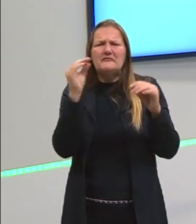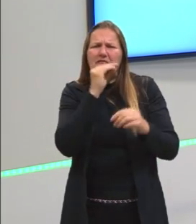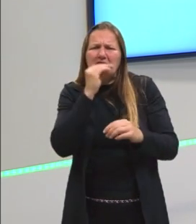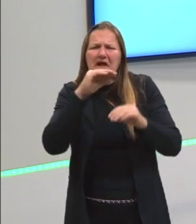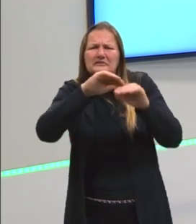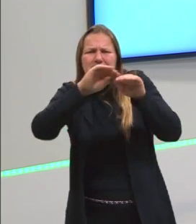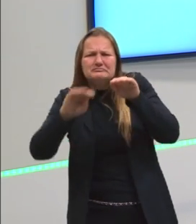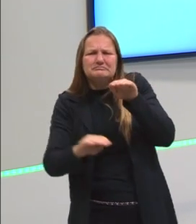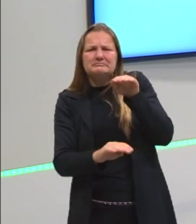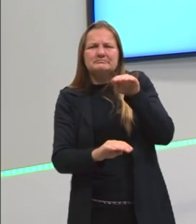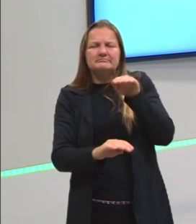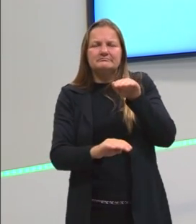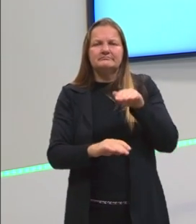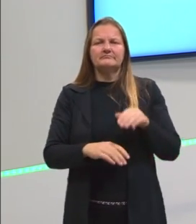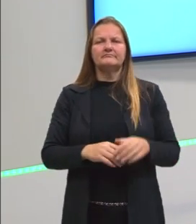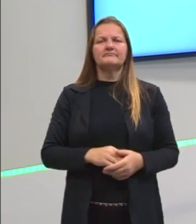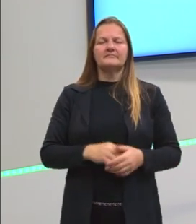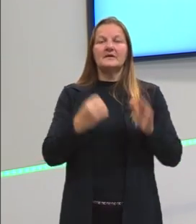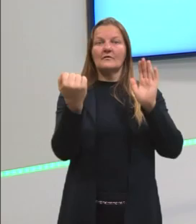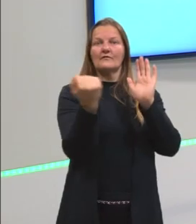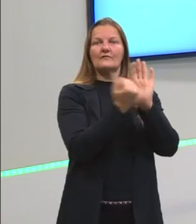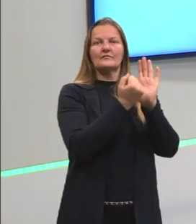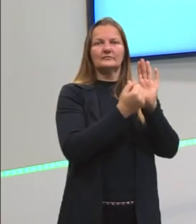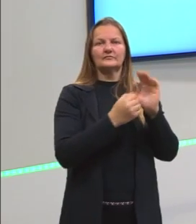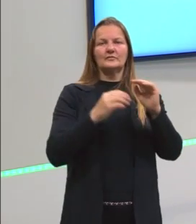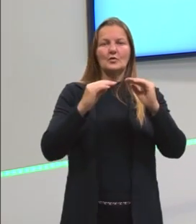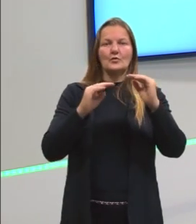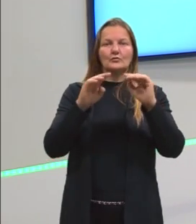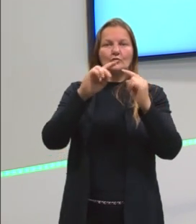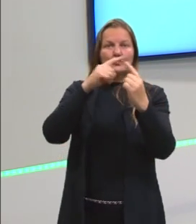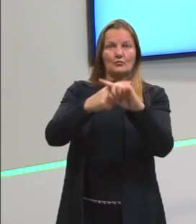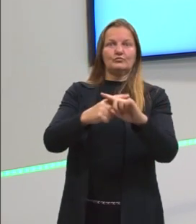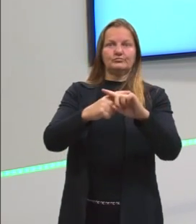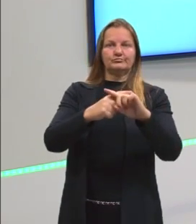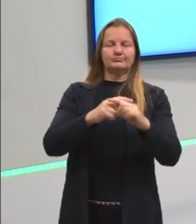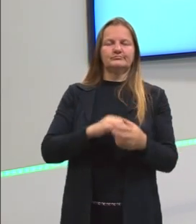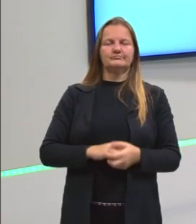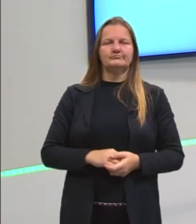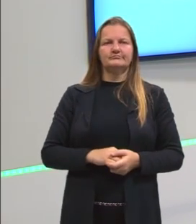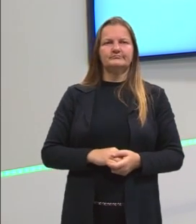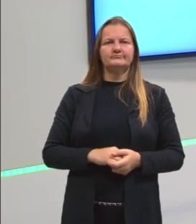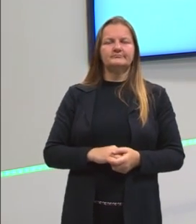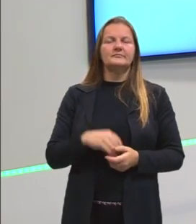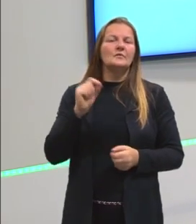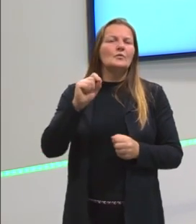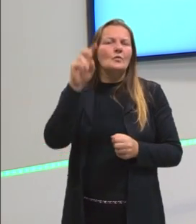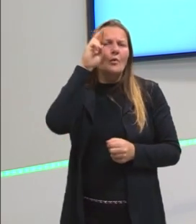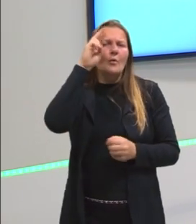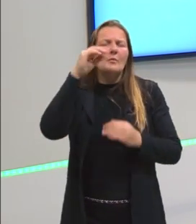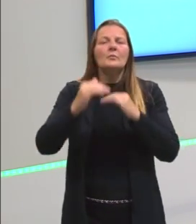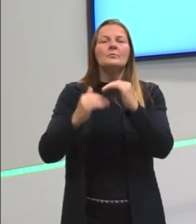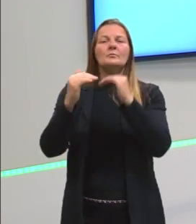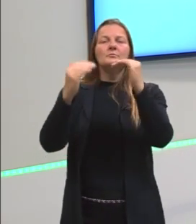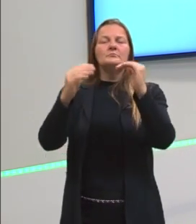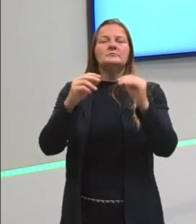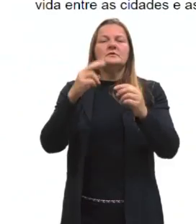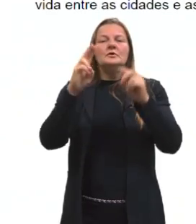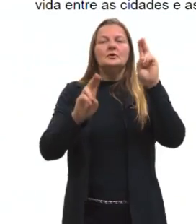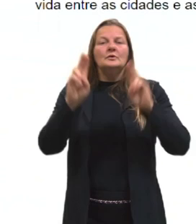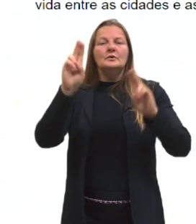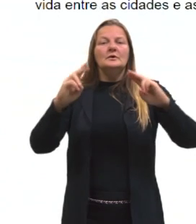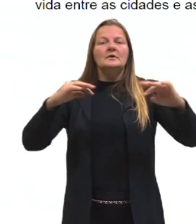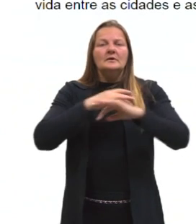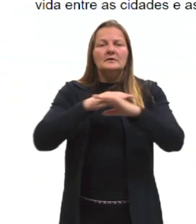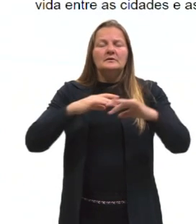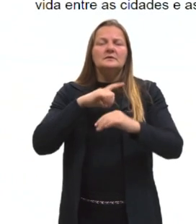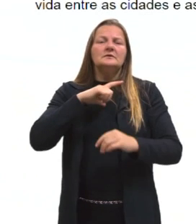tá, gurizada, então, essa foto é bem emblemática aqui. Então, lembra, o processo, né, então, dessa urbanização, como eu falei